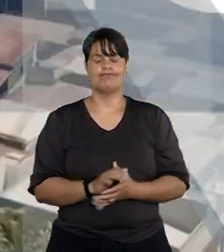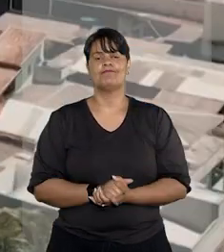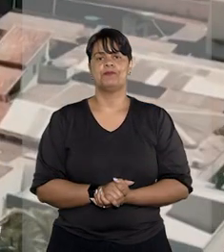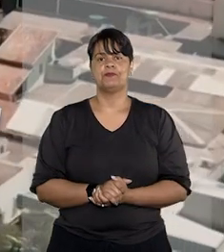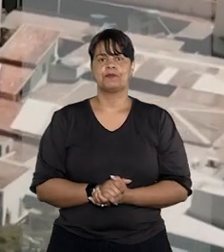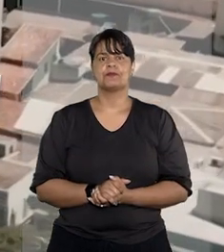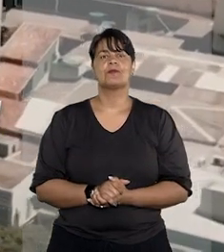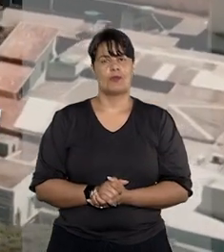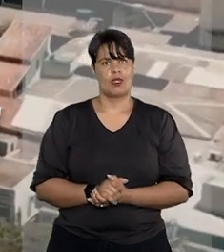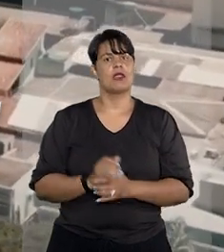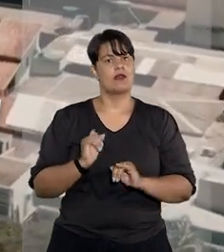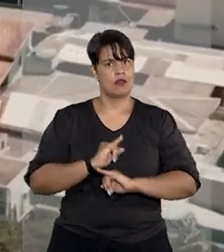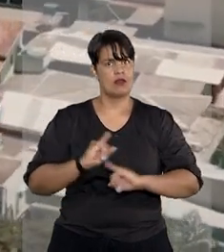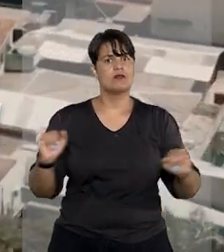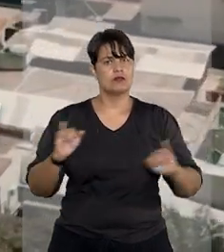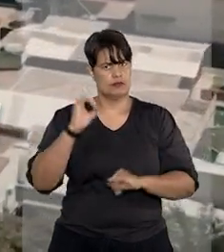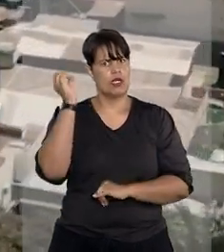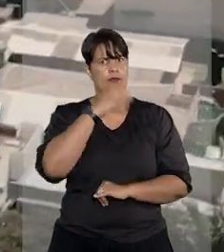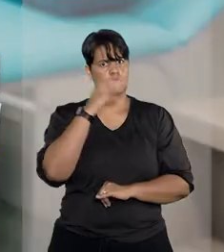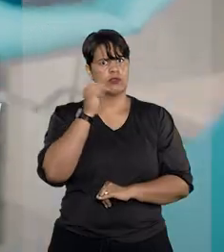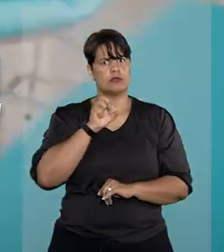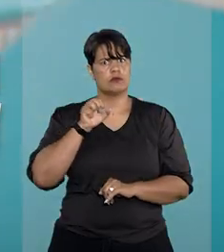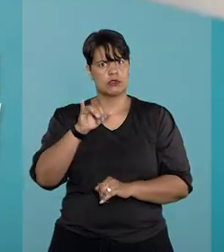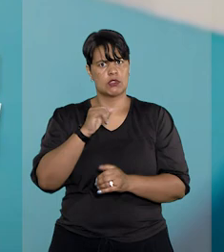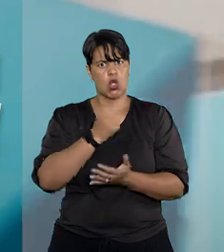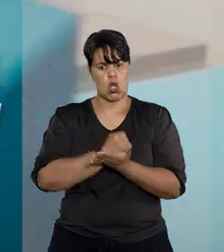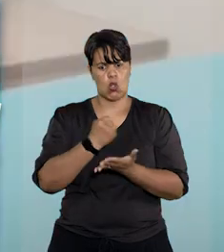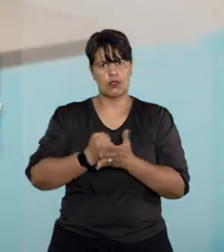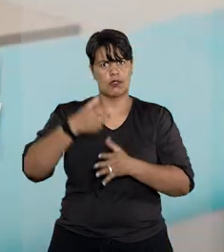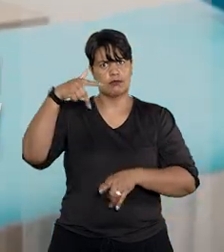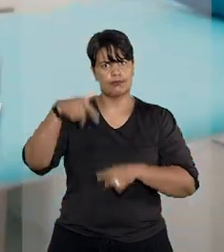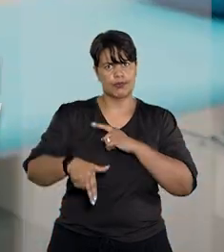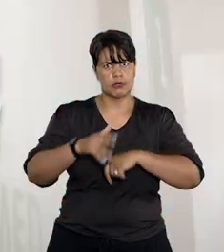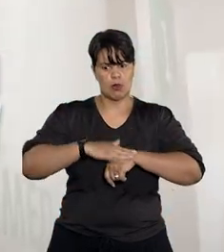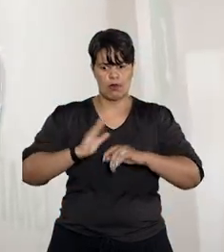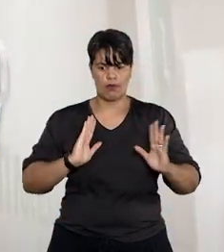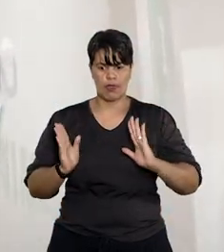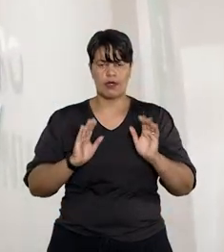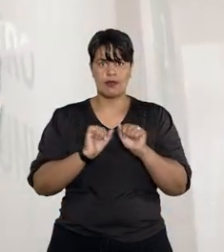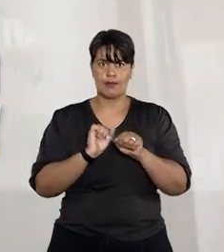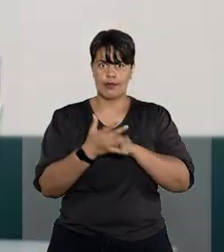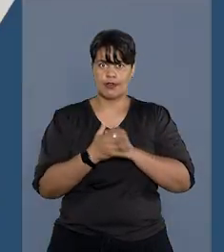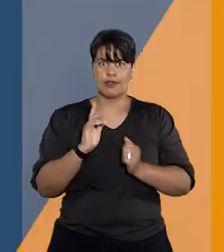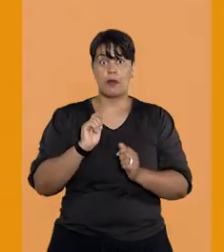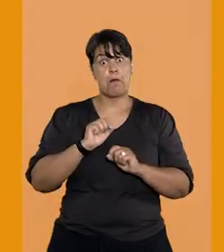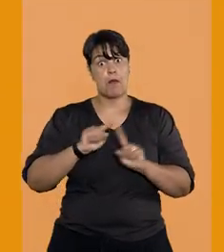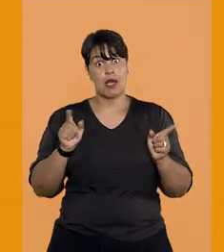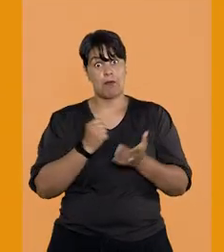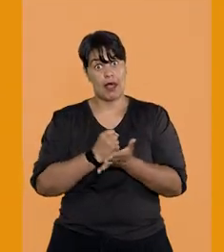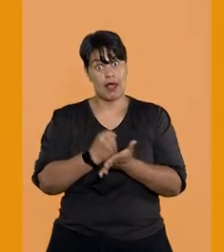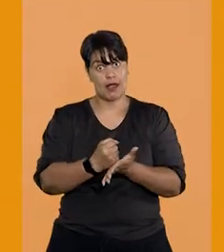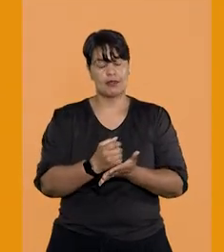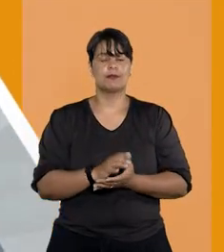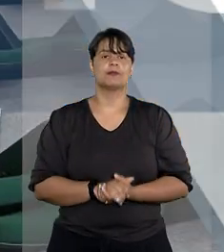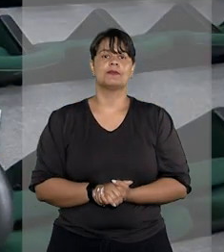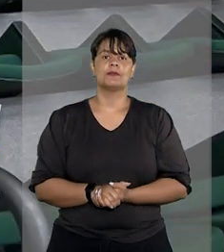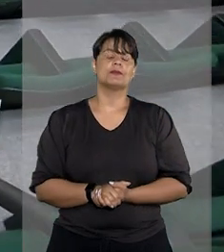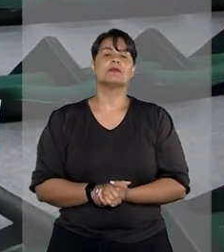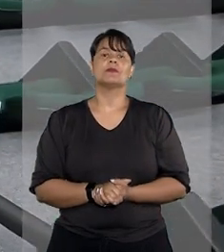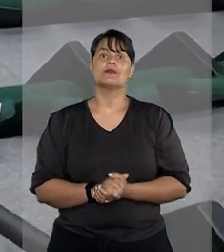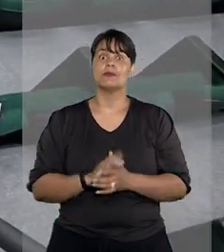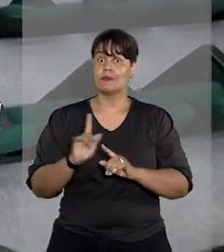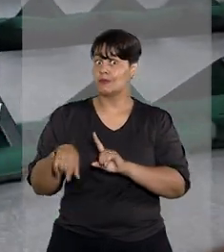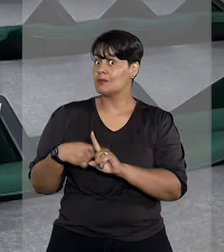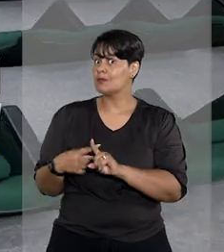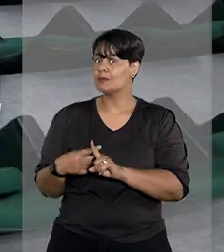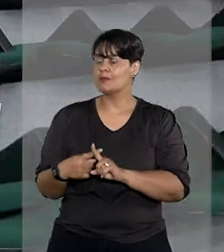Declarada abusiva rescisão de plano de saúde durante a pandemia, mesmo com pagamento de parcelas atrasadas. E mais,